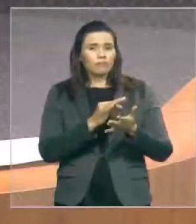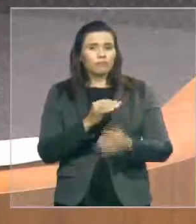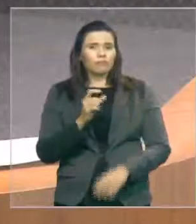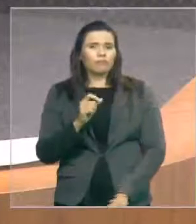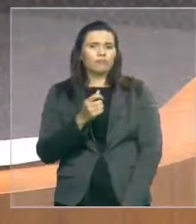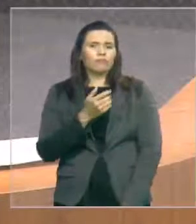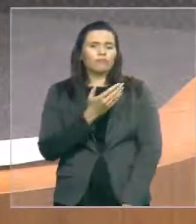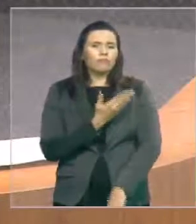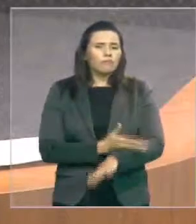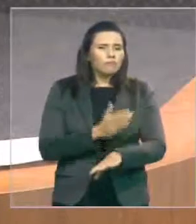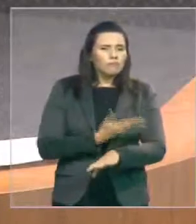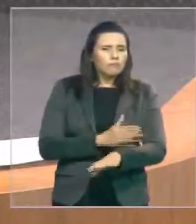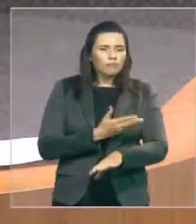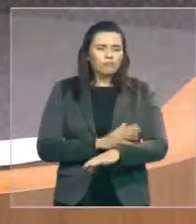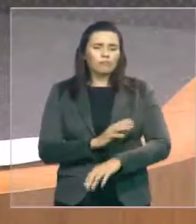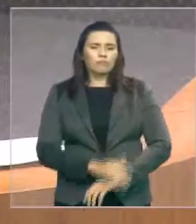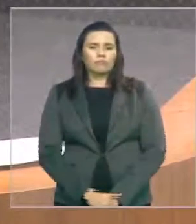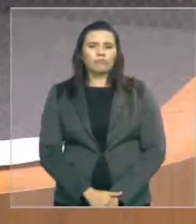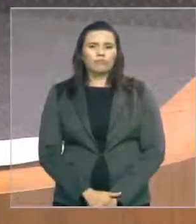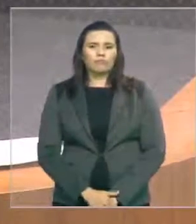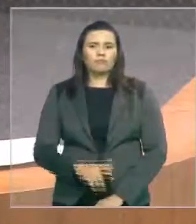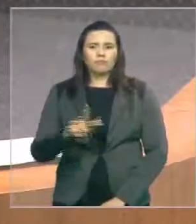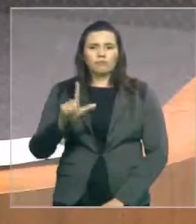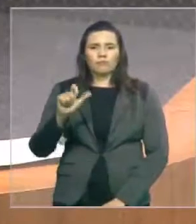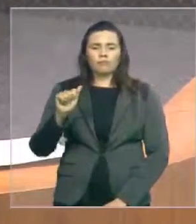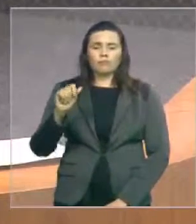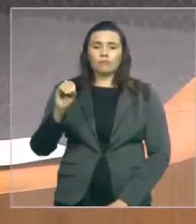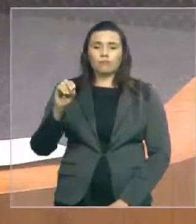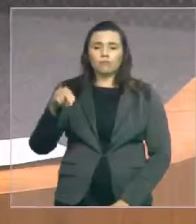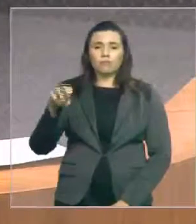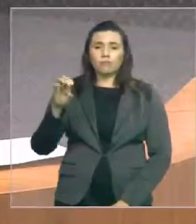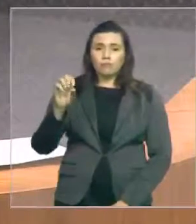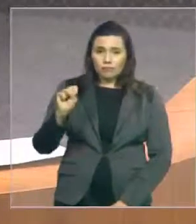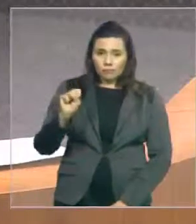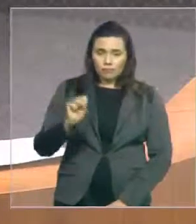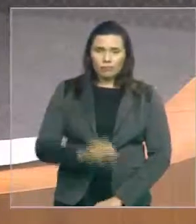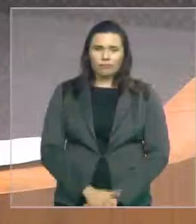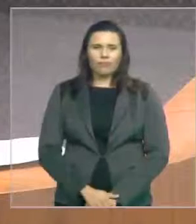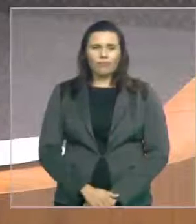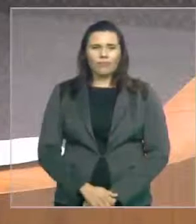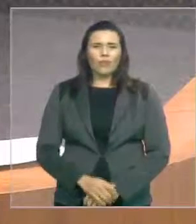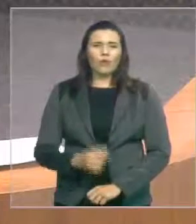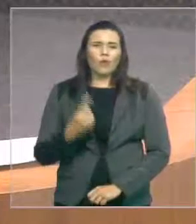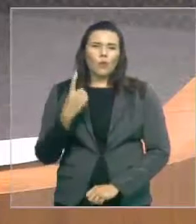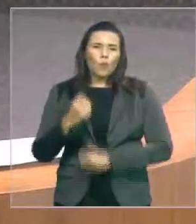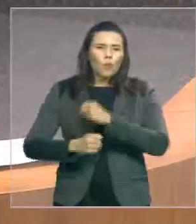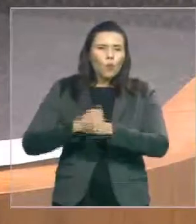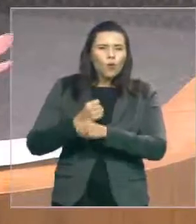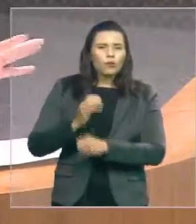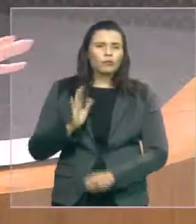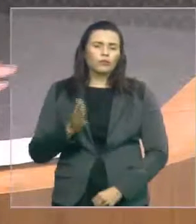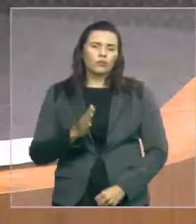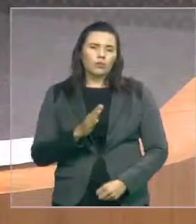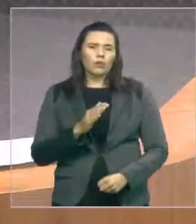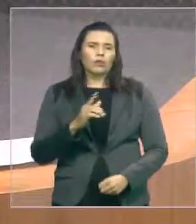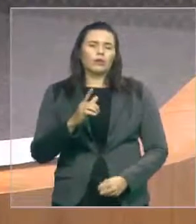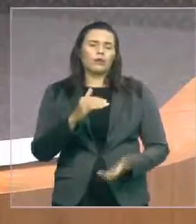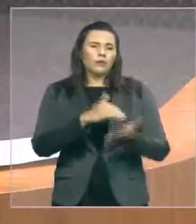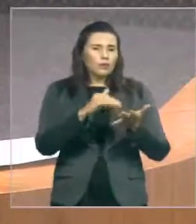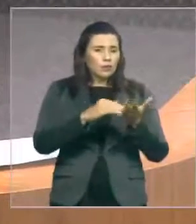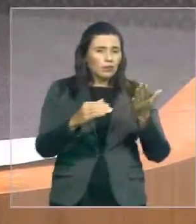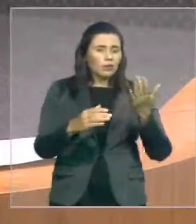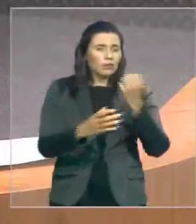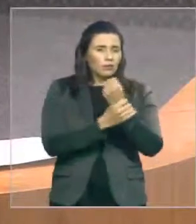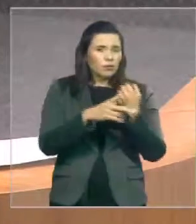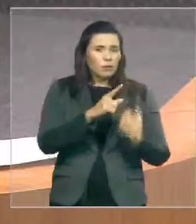o caso Laiones. Há um ano, a Secretaria de Estado de Segurança Pública firmou um contrato com a